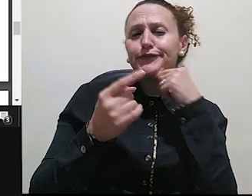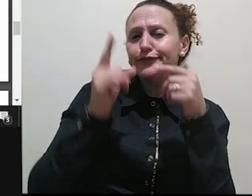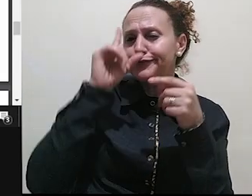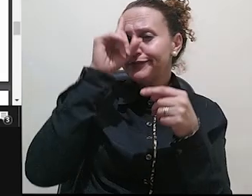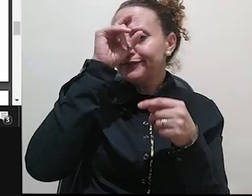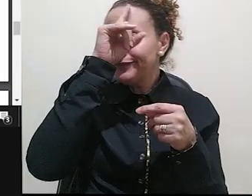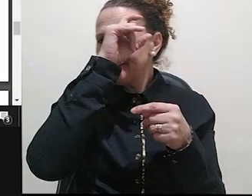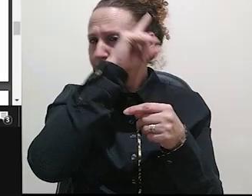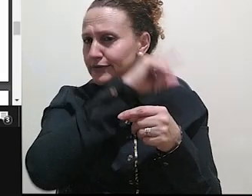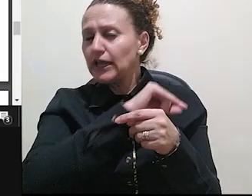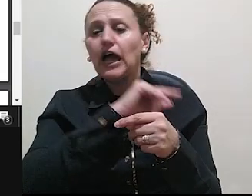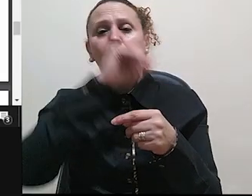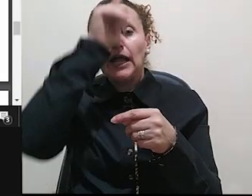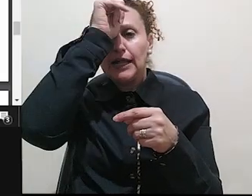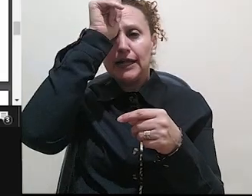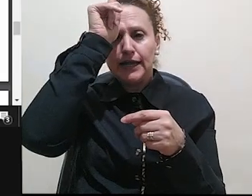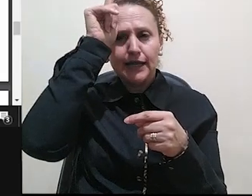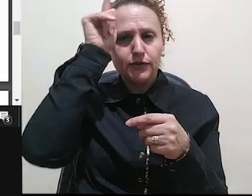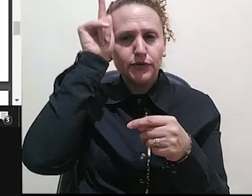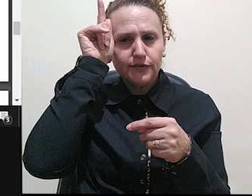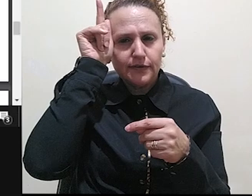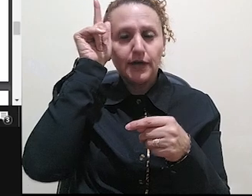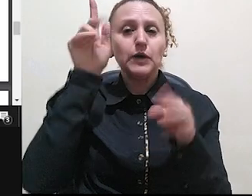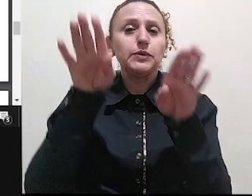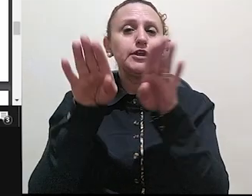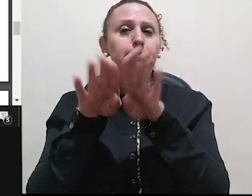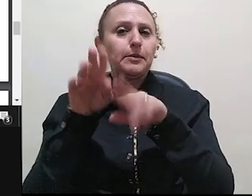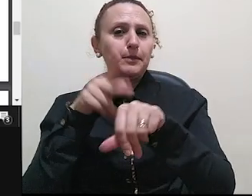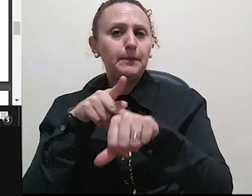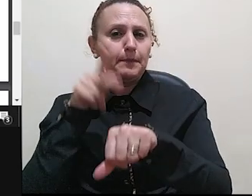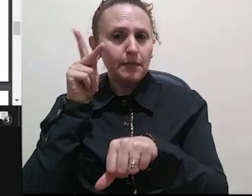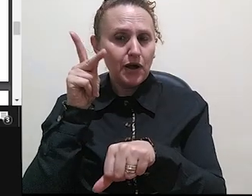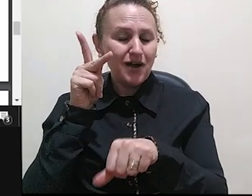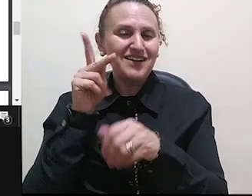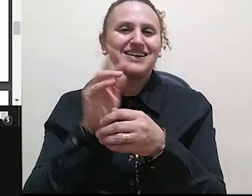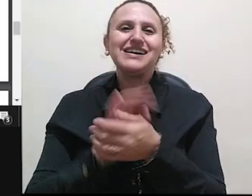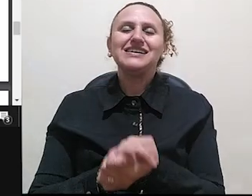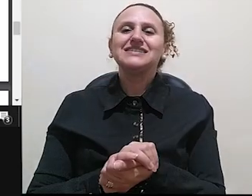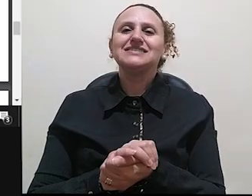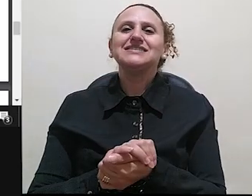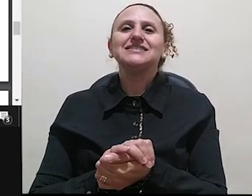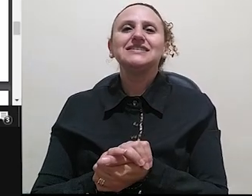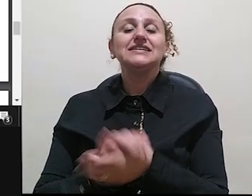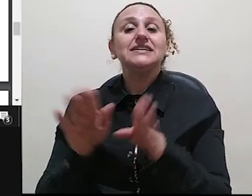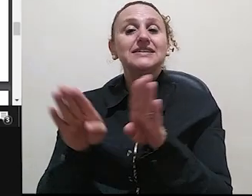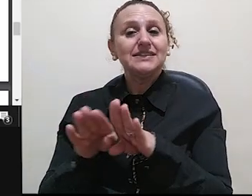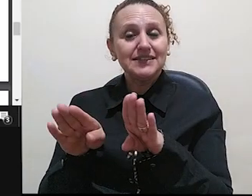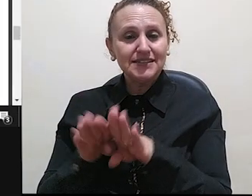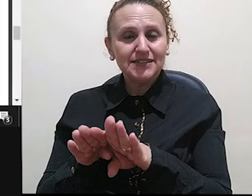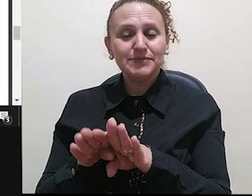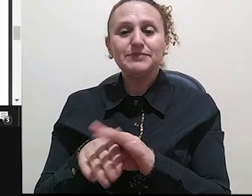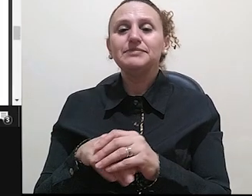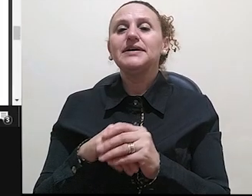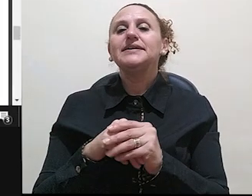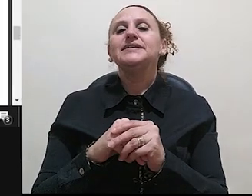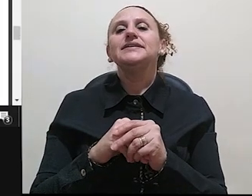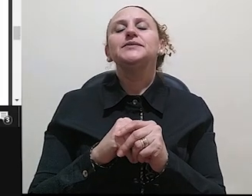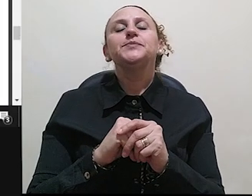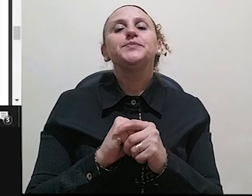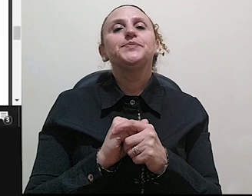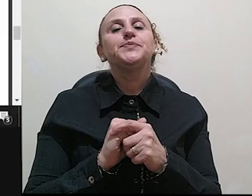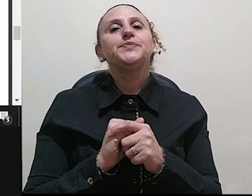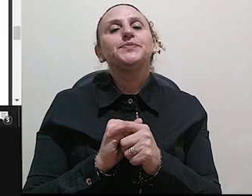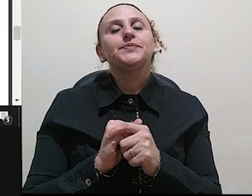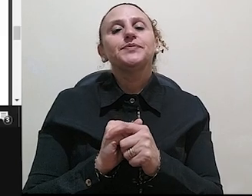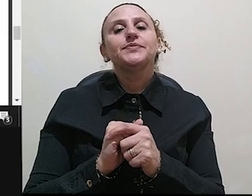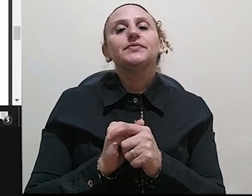tanto em nível de grau de conmoxão como pós, como grande arsenal de teorias. Daí ele fala,